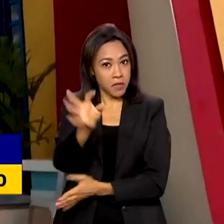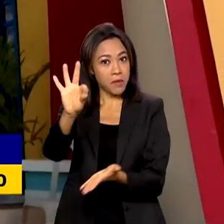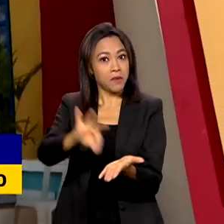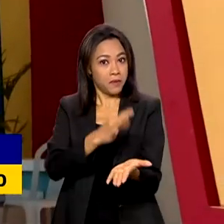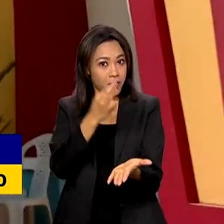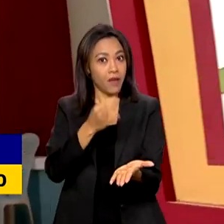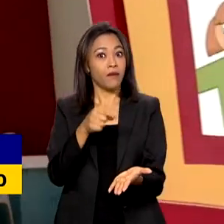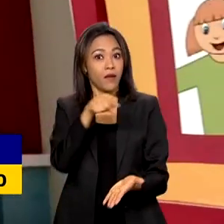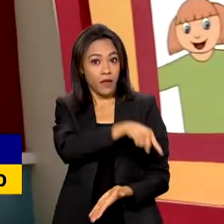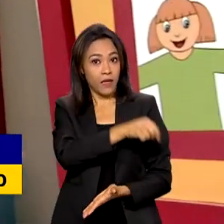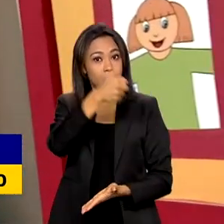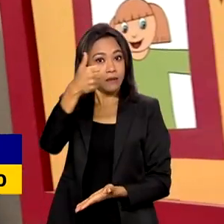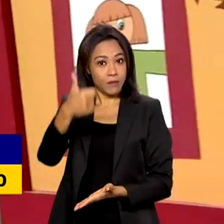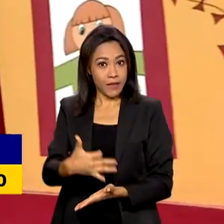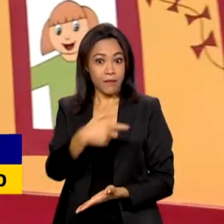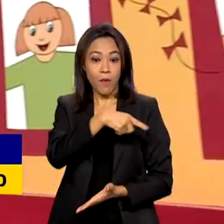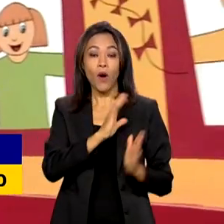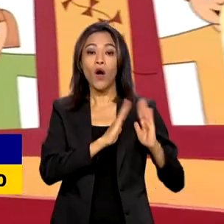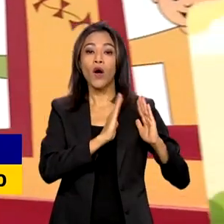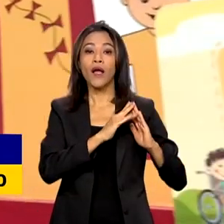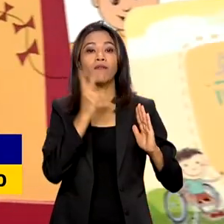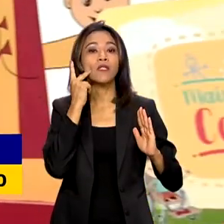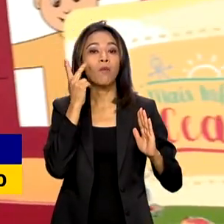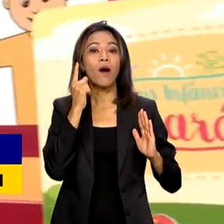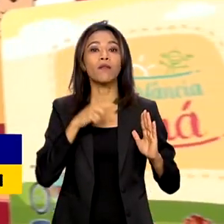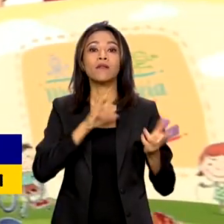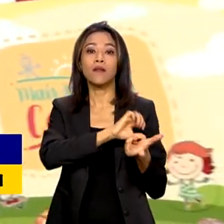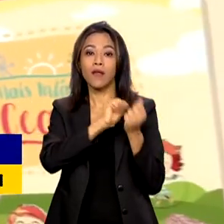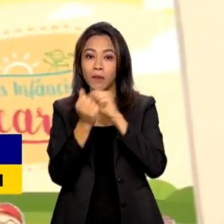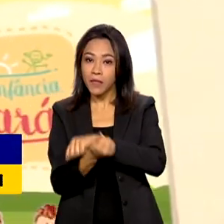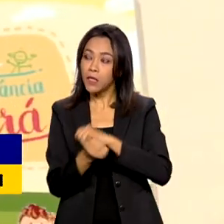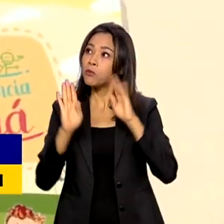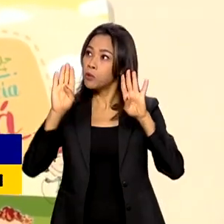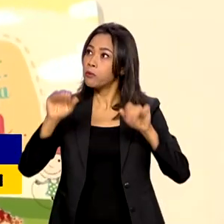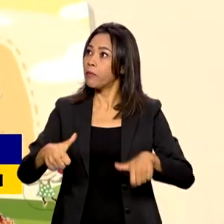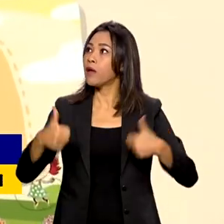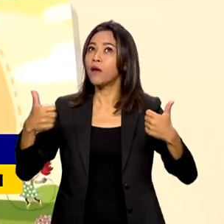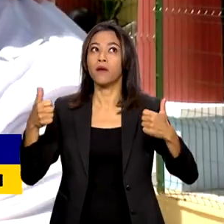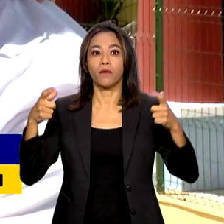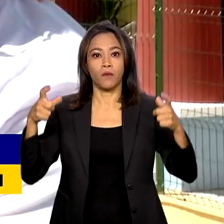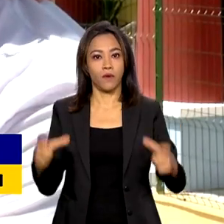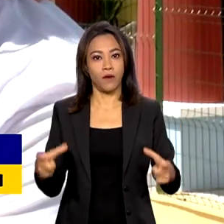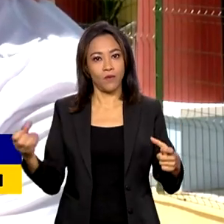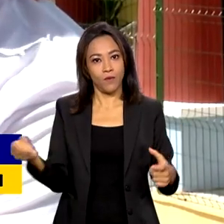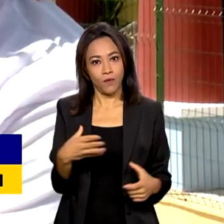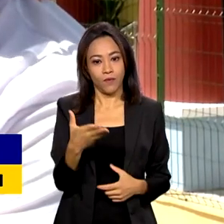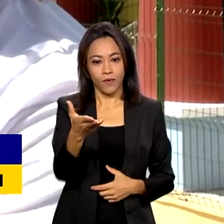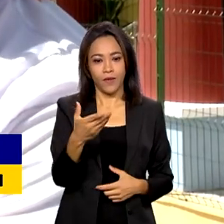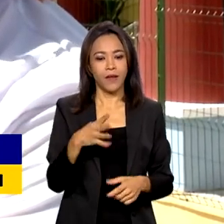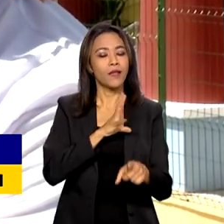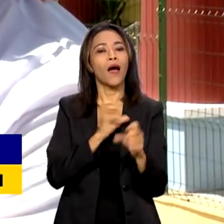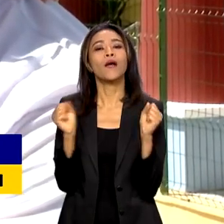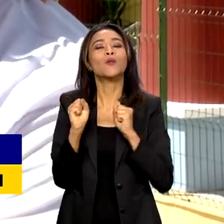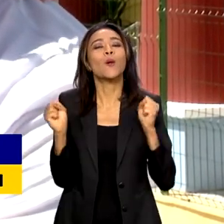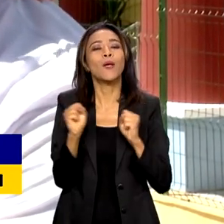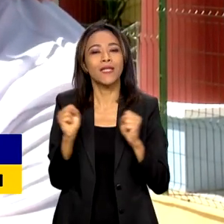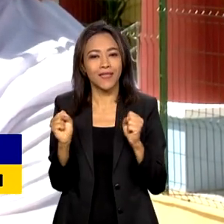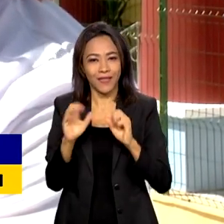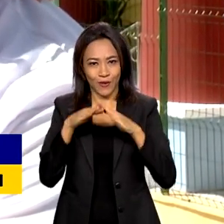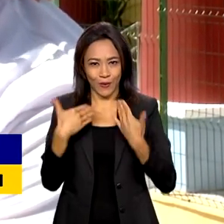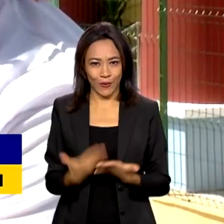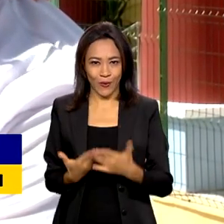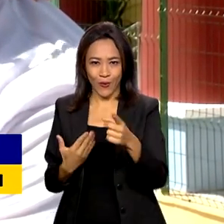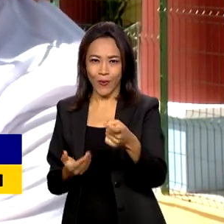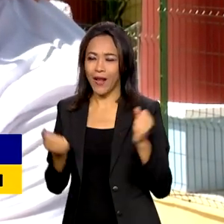Segundo ele, a criança que morava em São Paulo está se adaptando muito bem ao novo local. Ele está adorando a creche, a creche nova aí